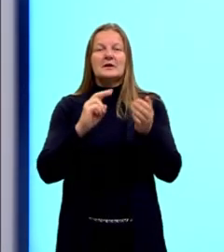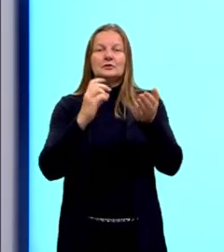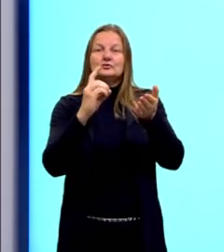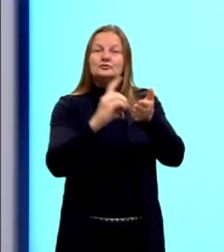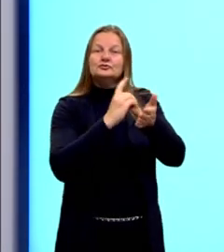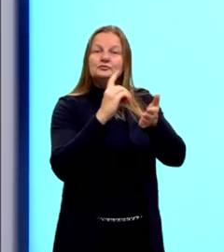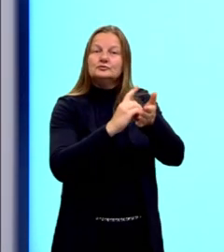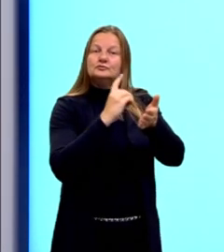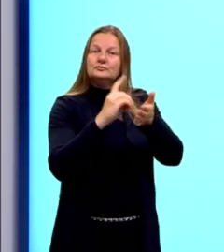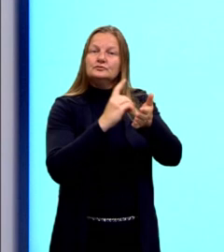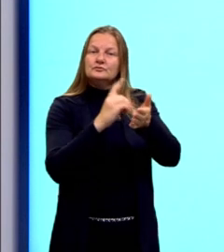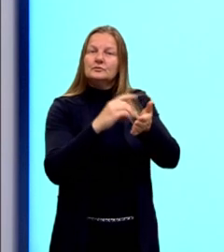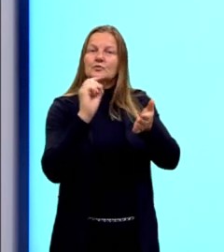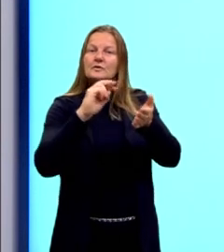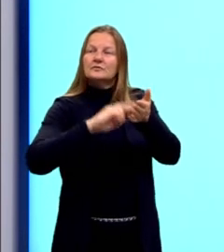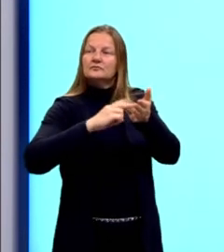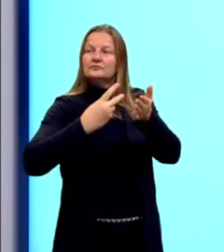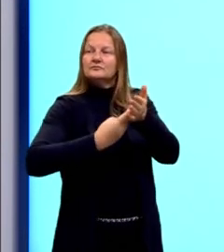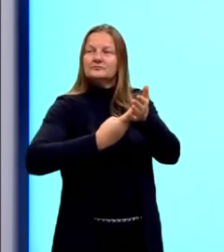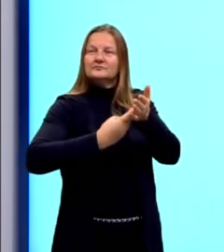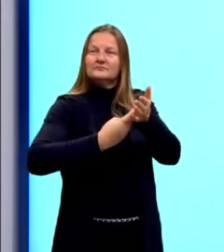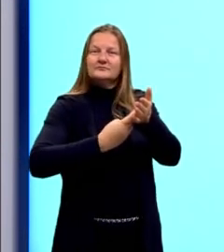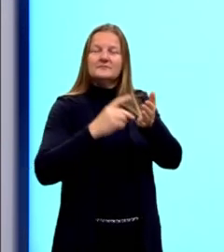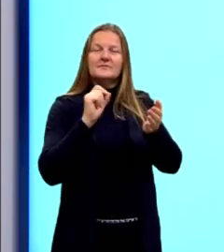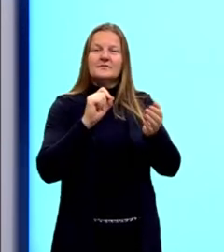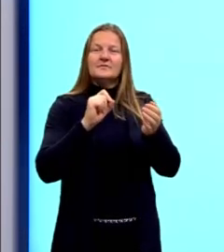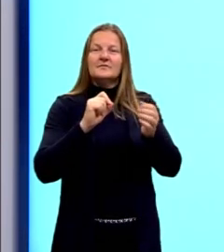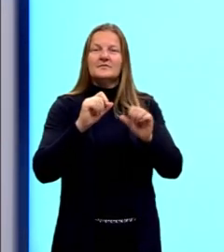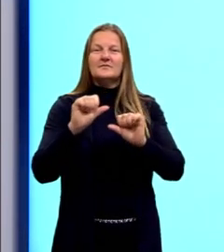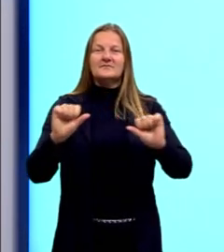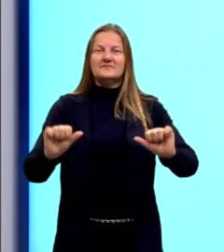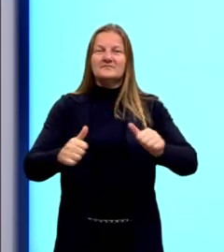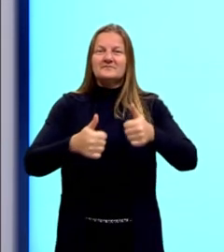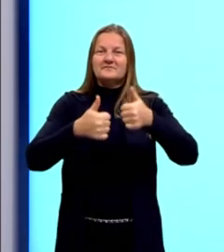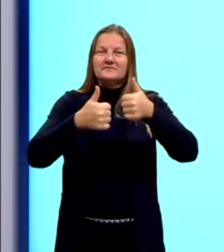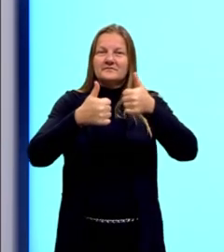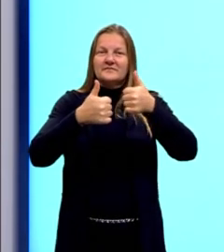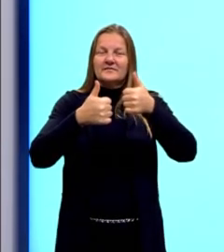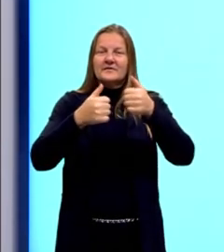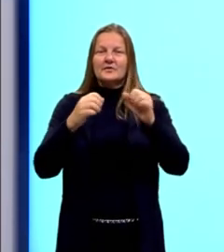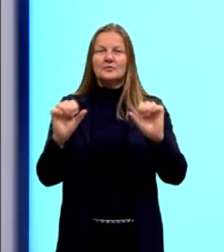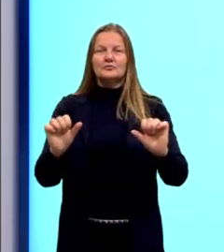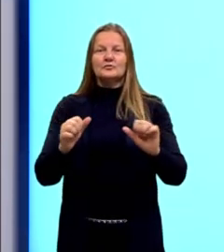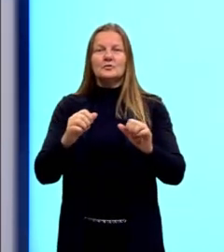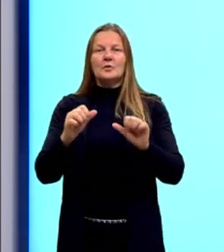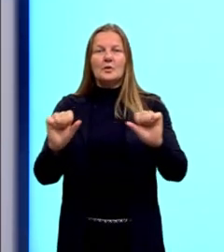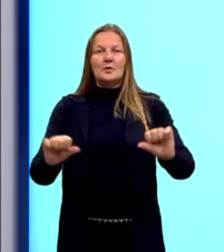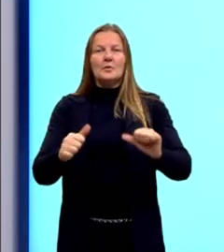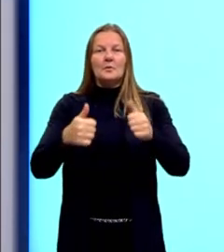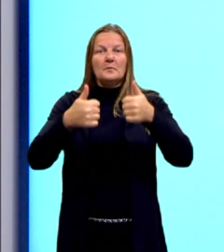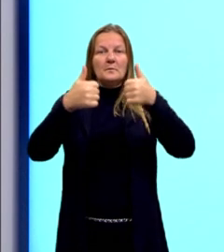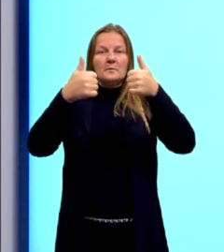transição para melhor estado ou condição, melhoramento,